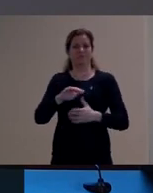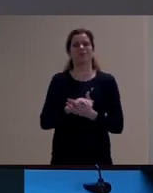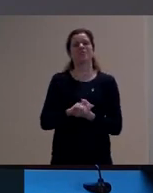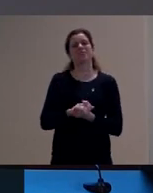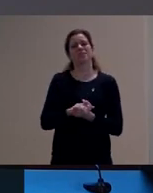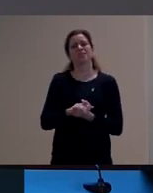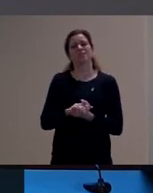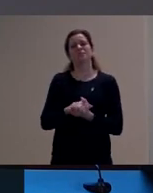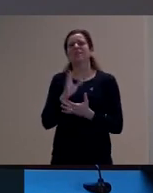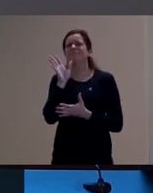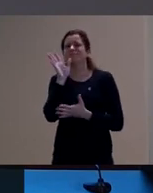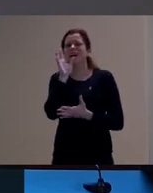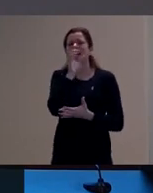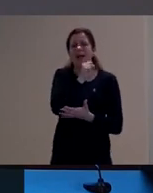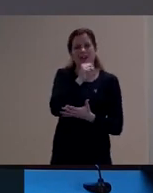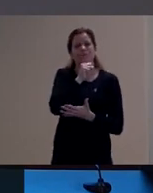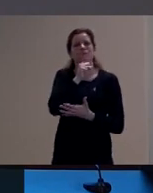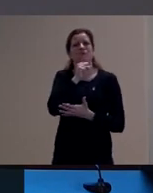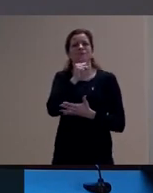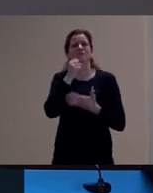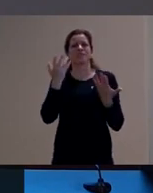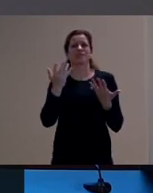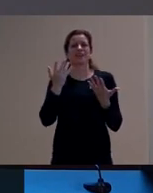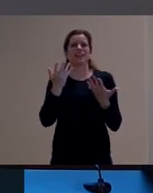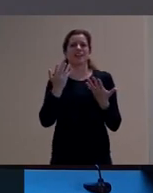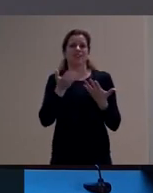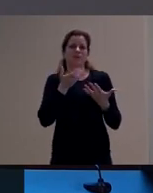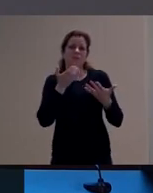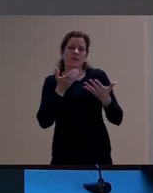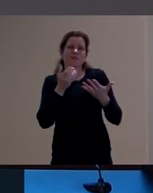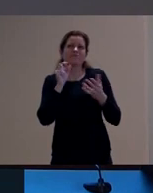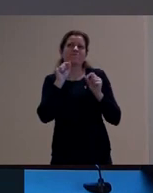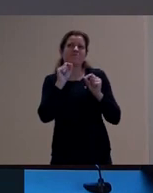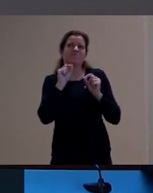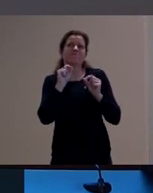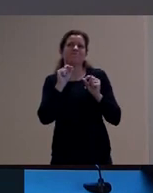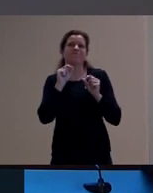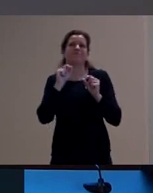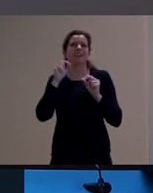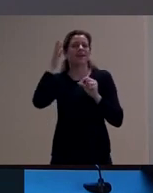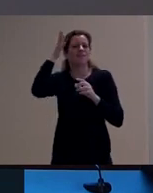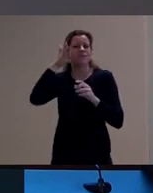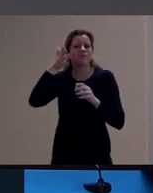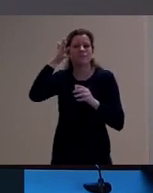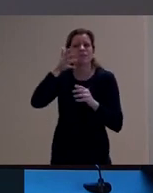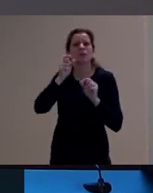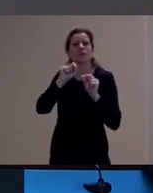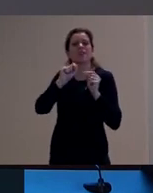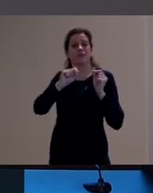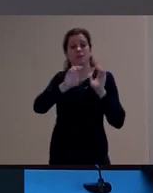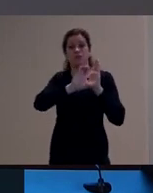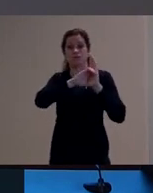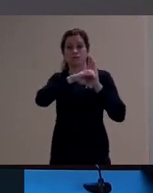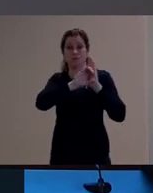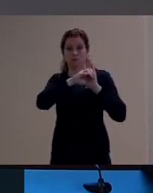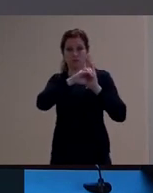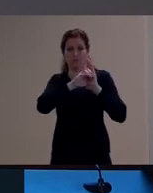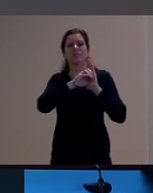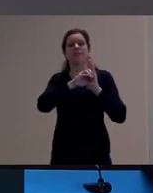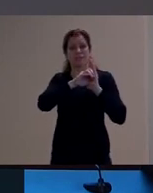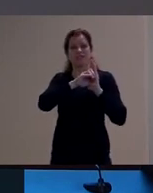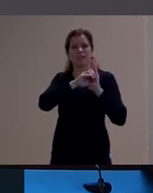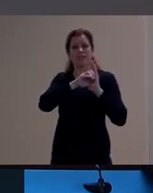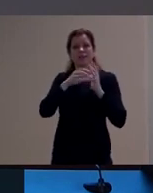rapidinho, vou localizar um pouco esses conceitos na obra do Benjamin,